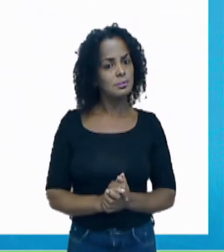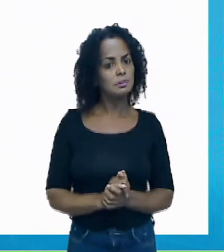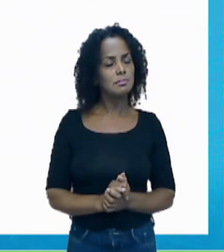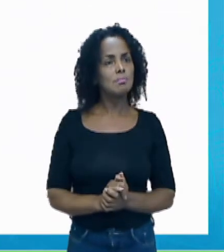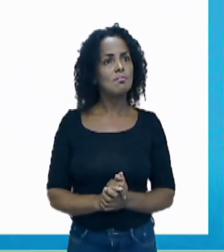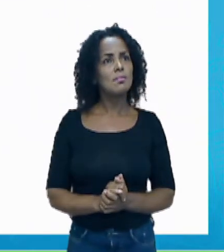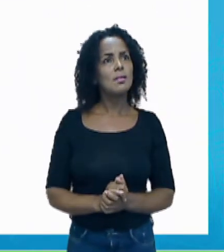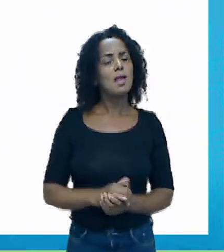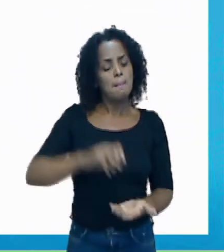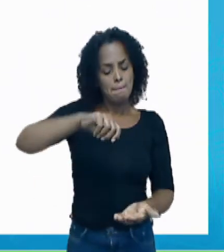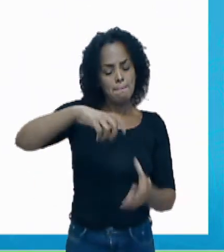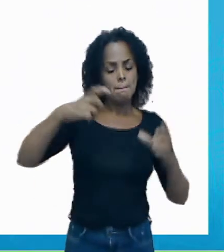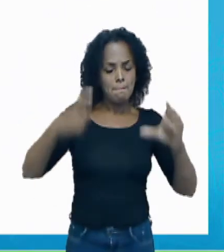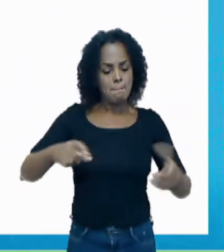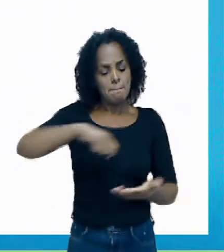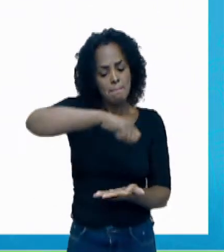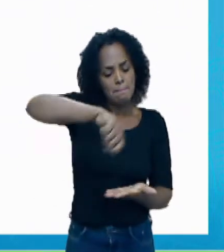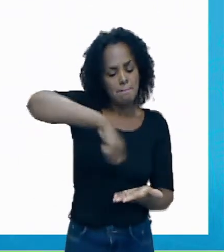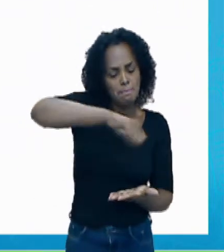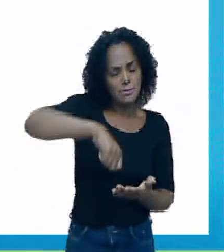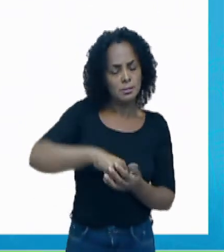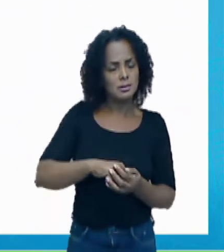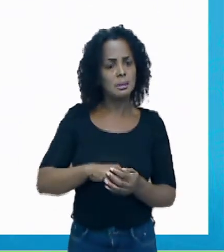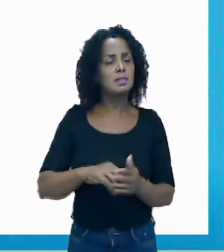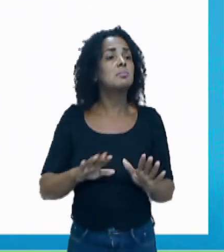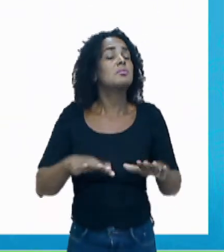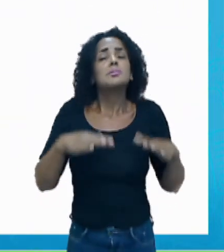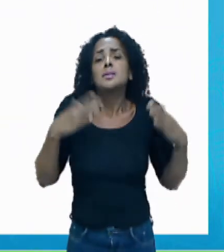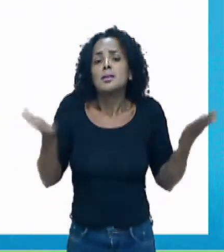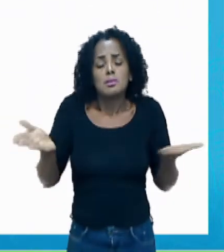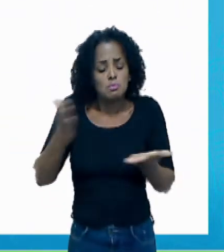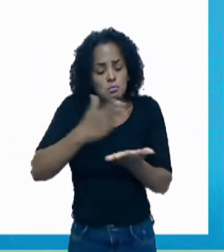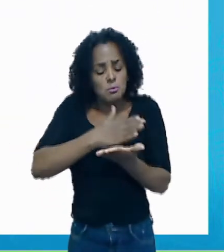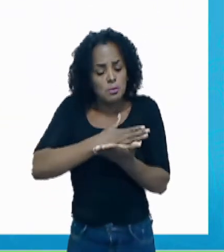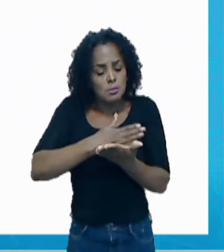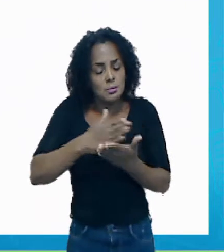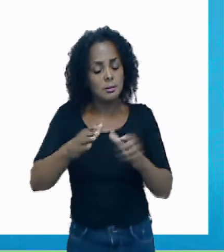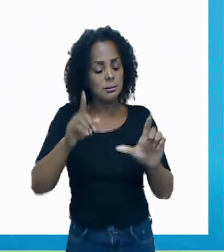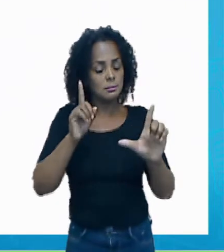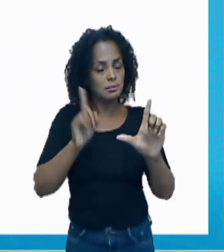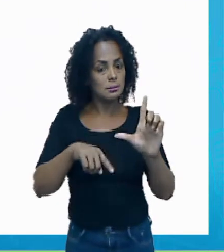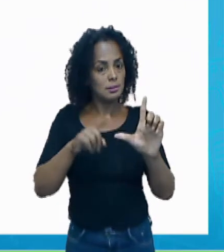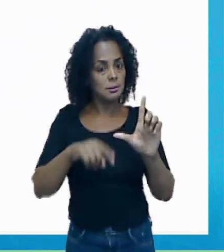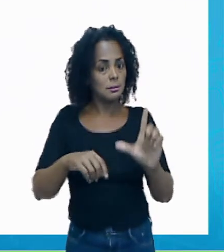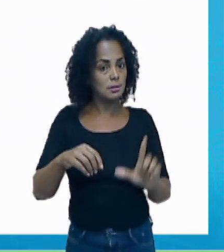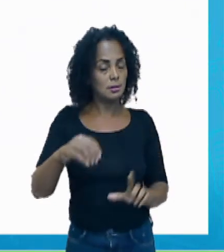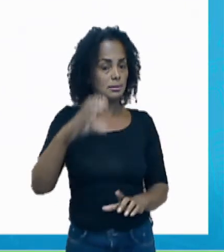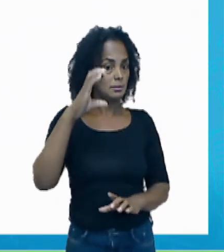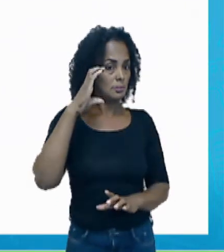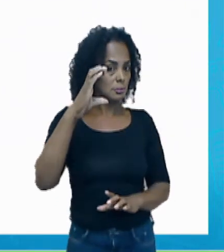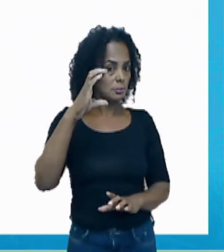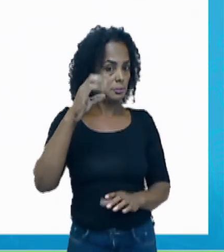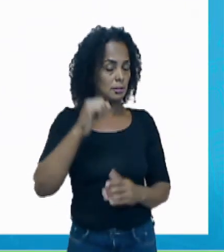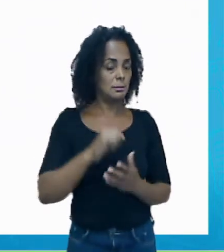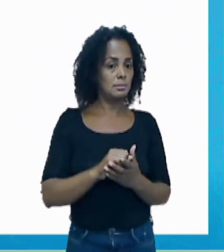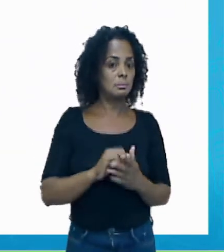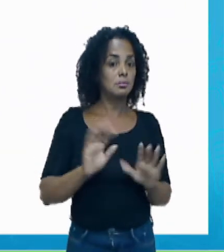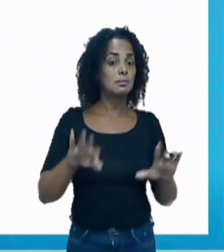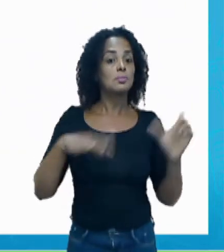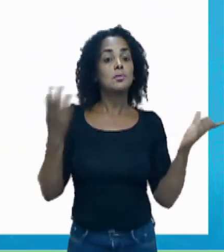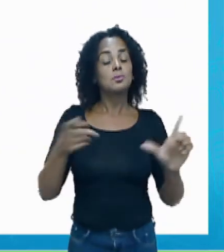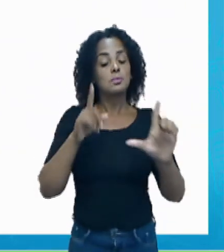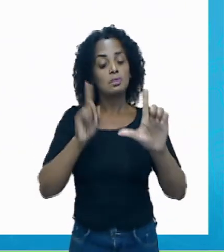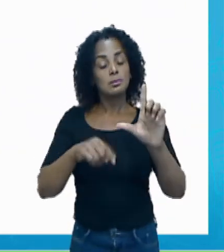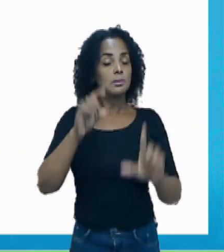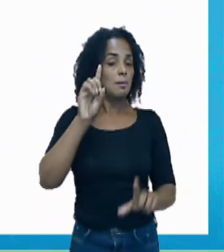Panela. Será que começa com a letra C? Com a letra